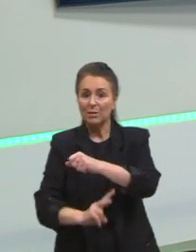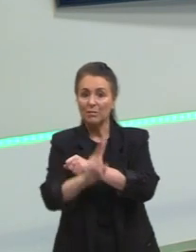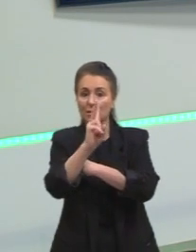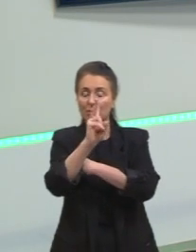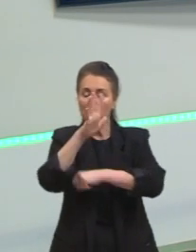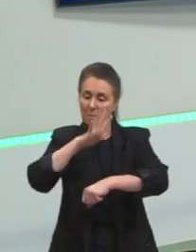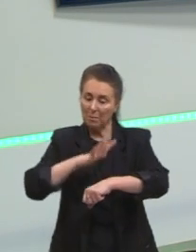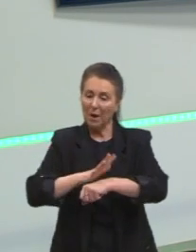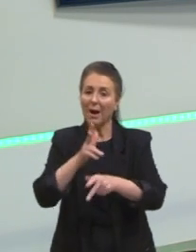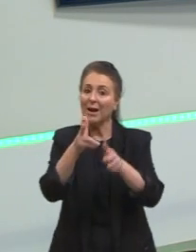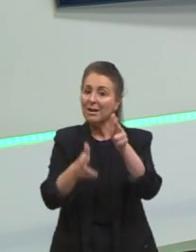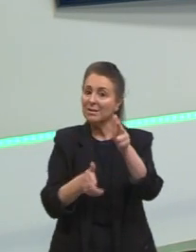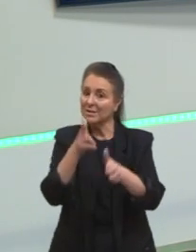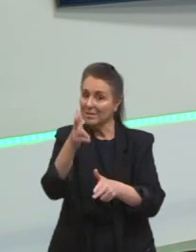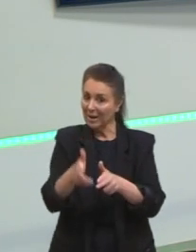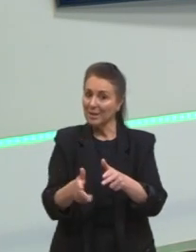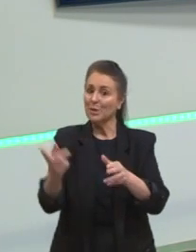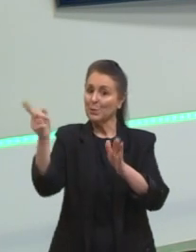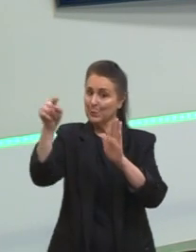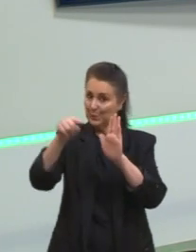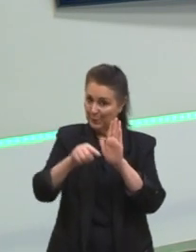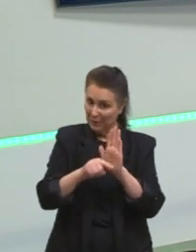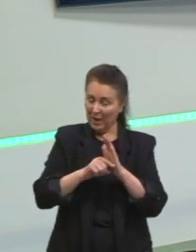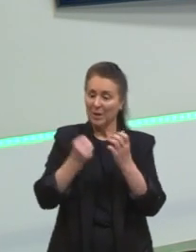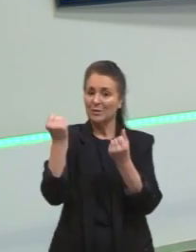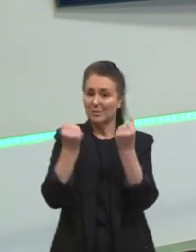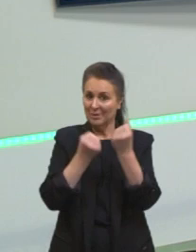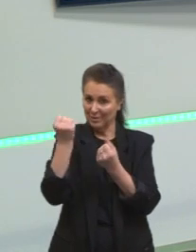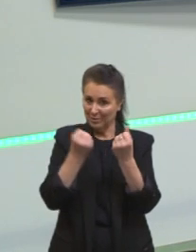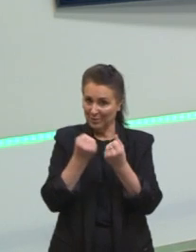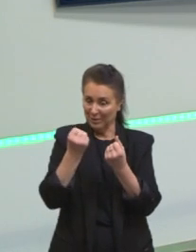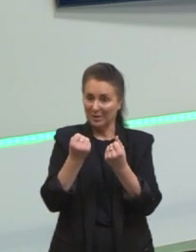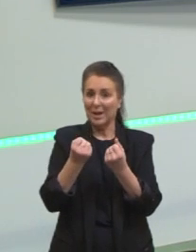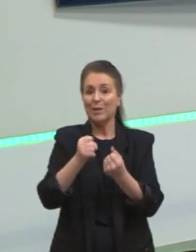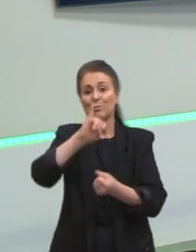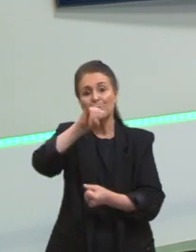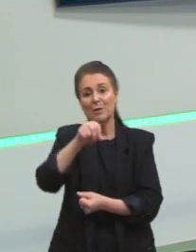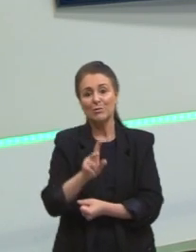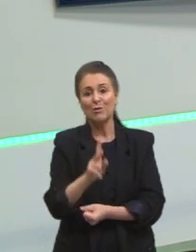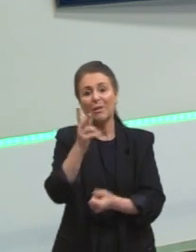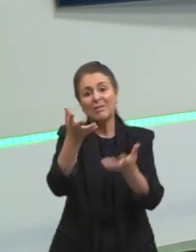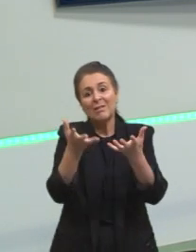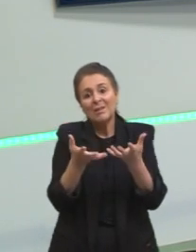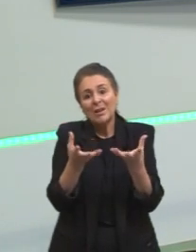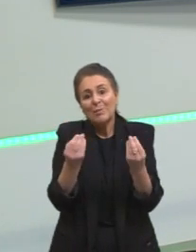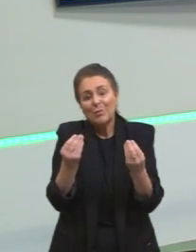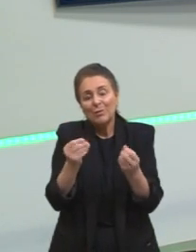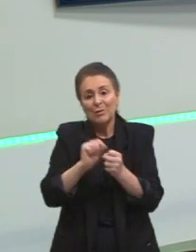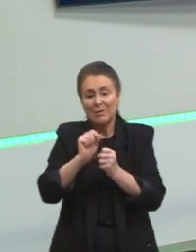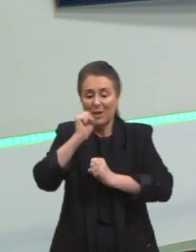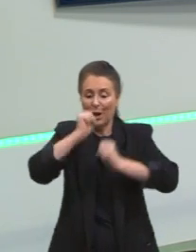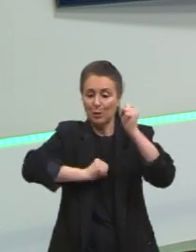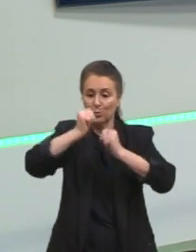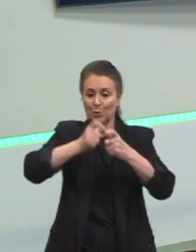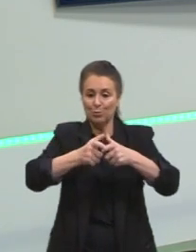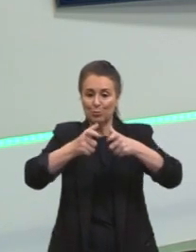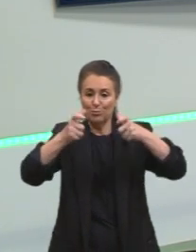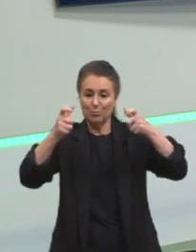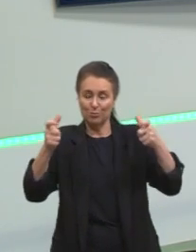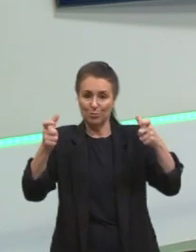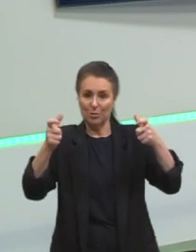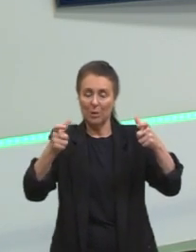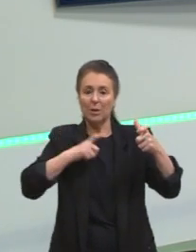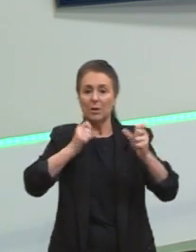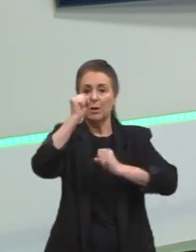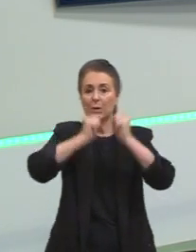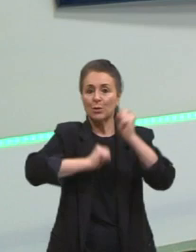e menos aí nos automóveis. Mas isso teve muito a ver com esse desejo do JK de fazer a indústria crescer. E uma indústria aí que ele colocou